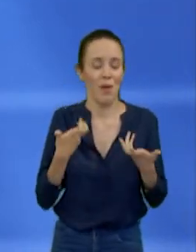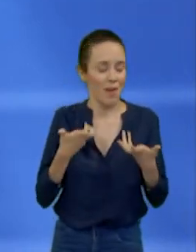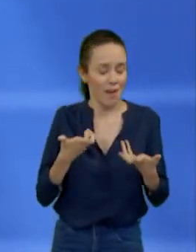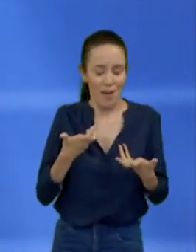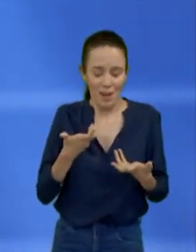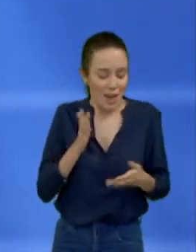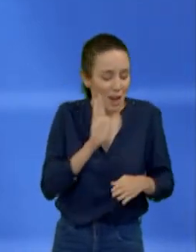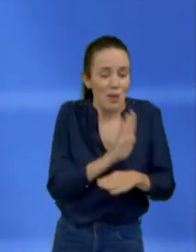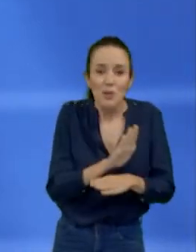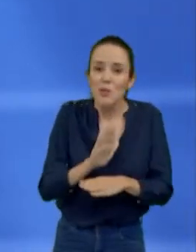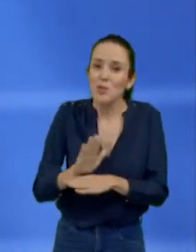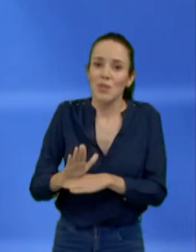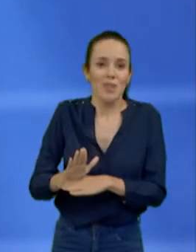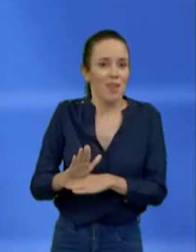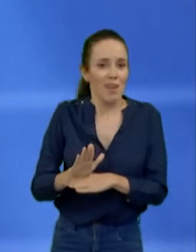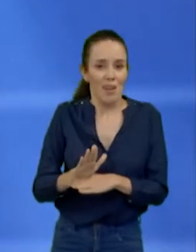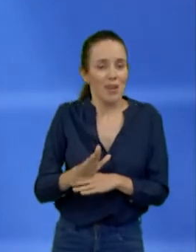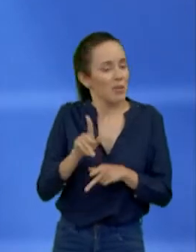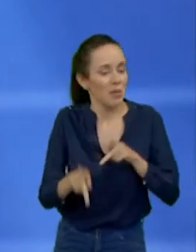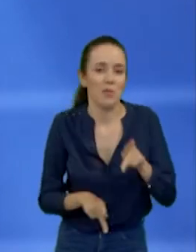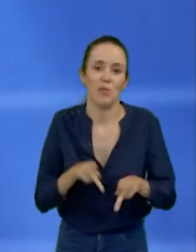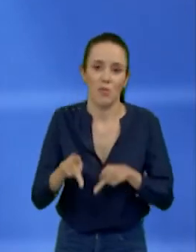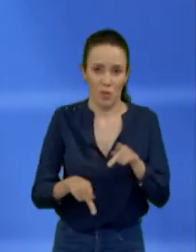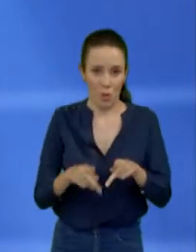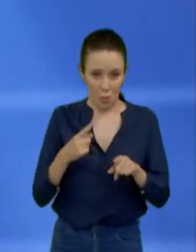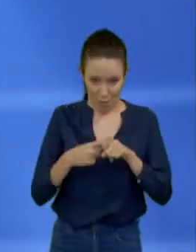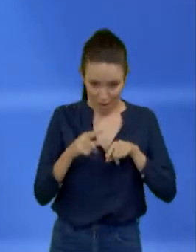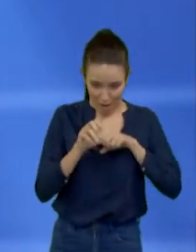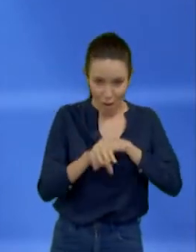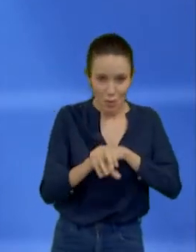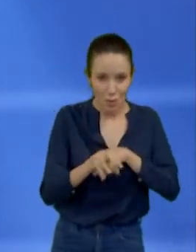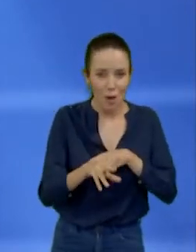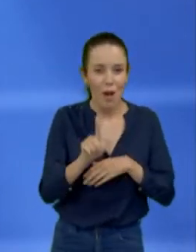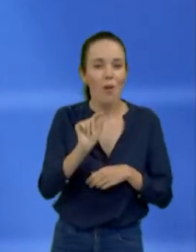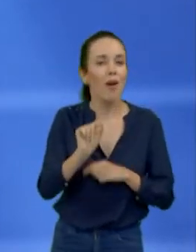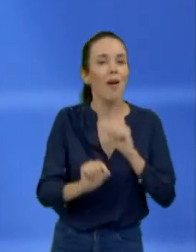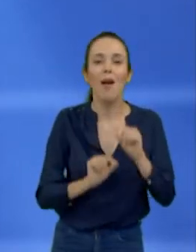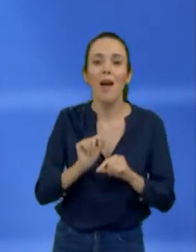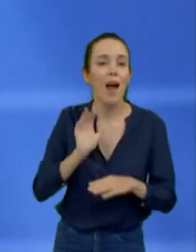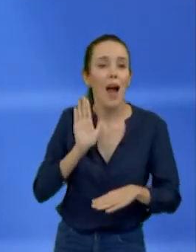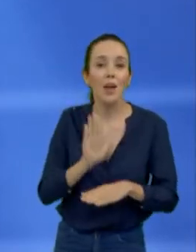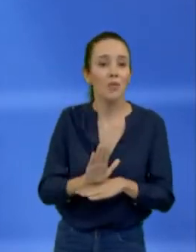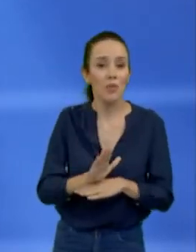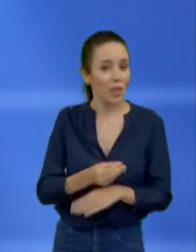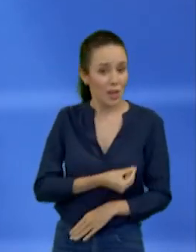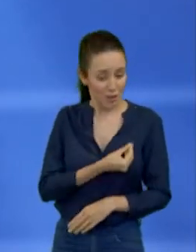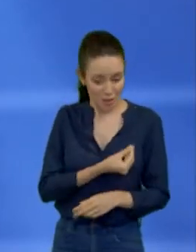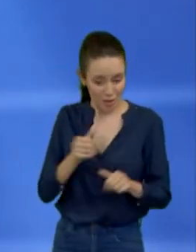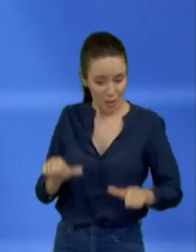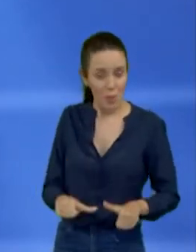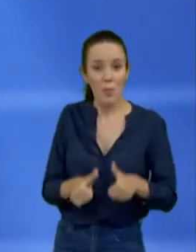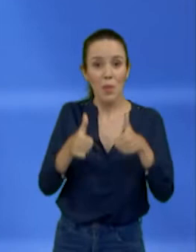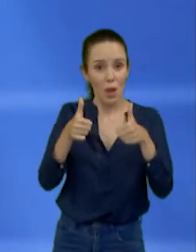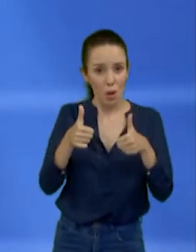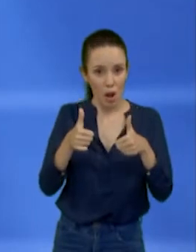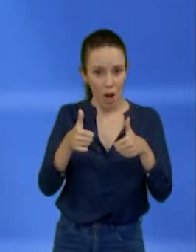educação, ela transforma, ela tira você da condição da miséria. E se você tiver um governo